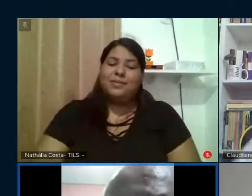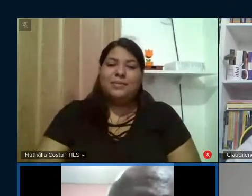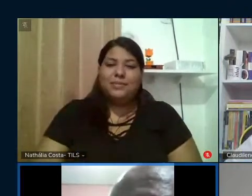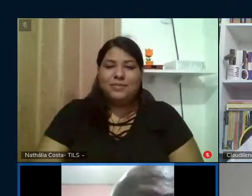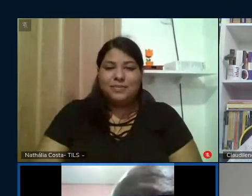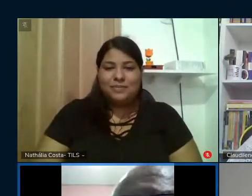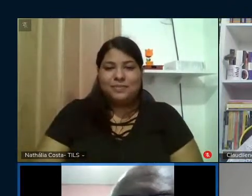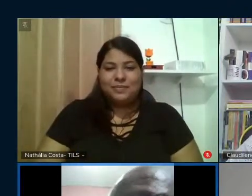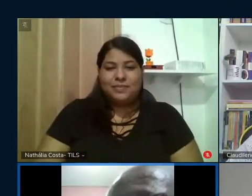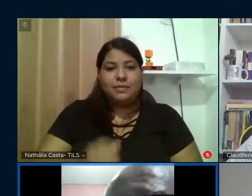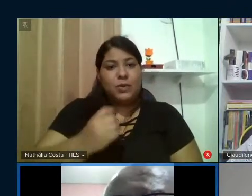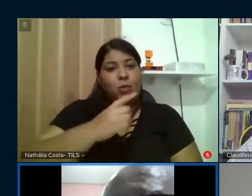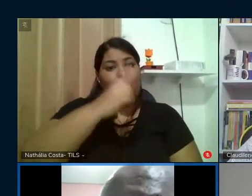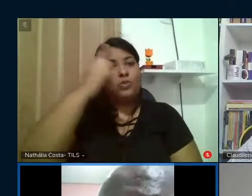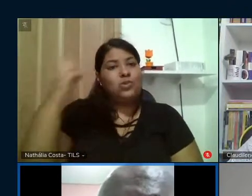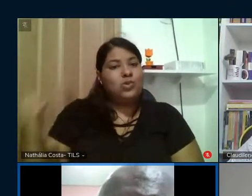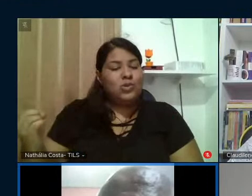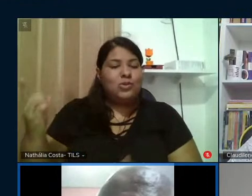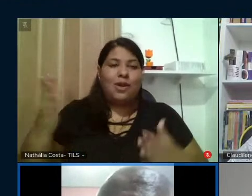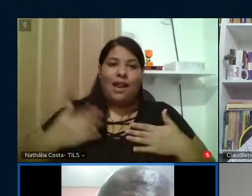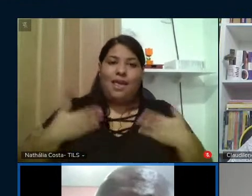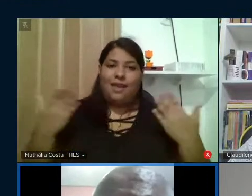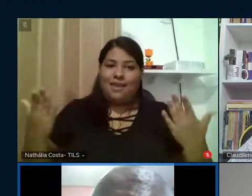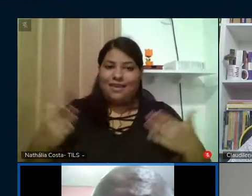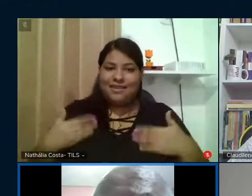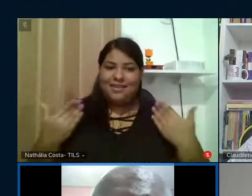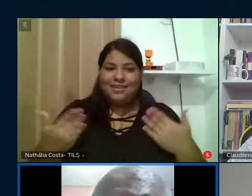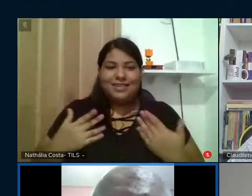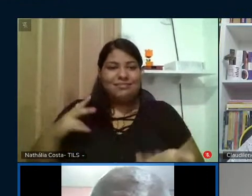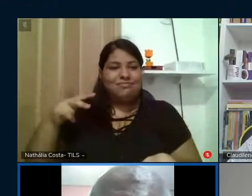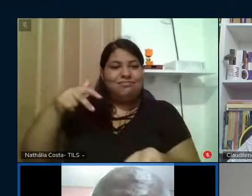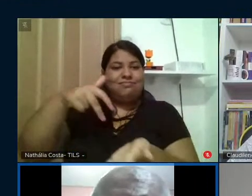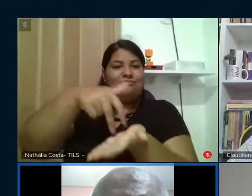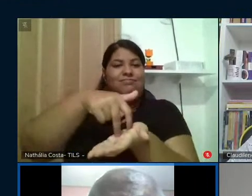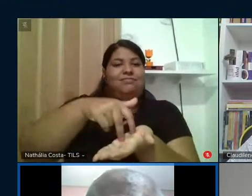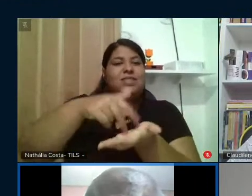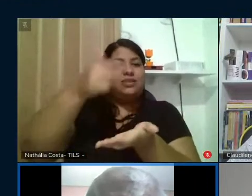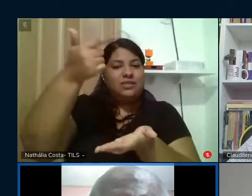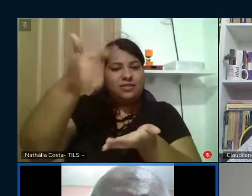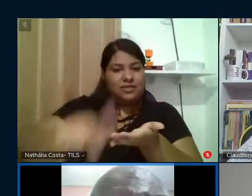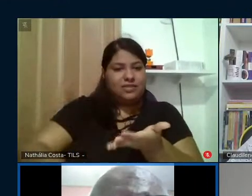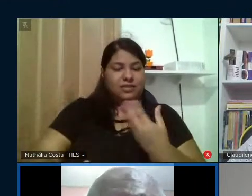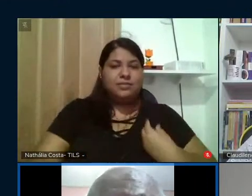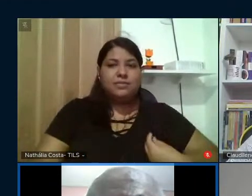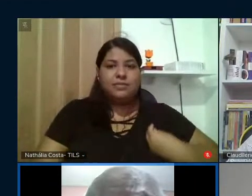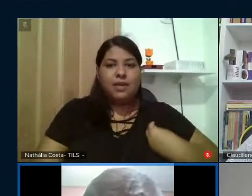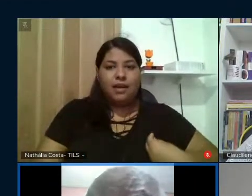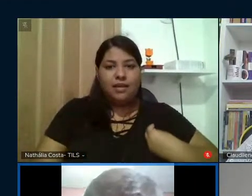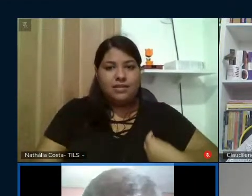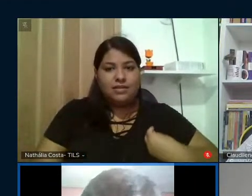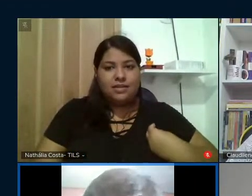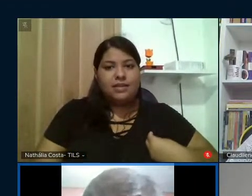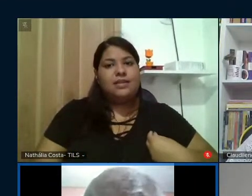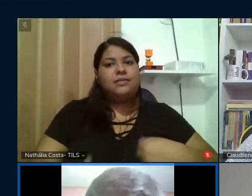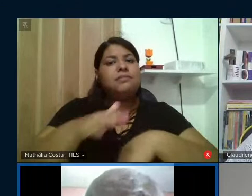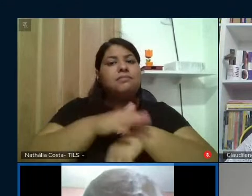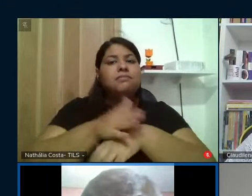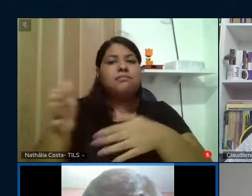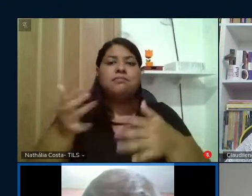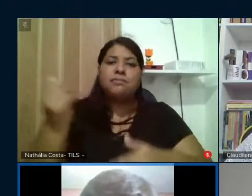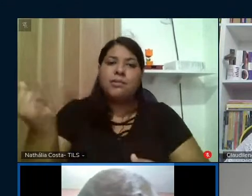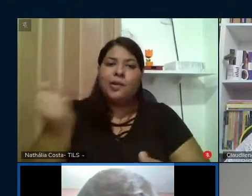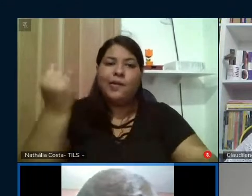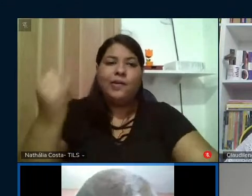Bom dia. É uma alegria estar, mais uma vez, presente num momento tão importante